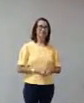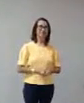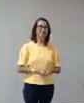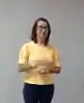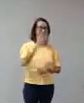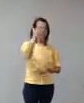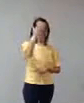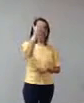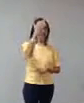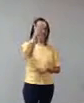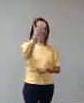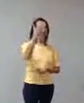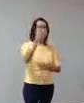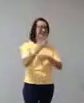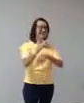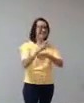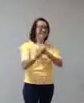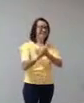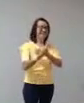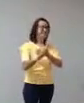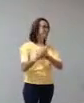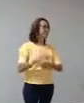Obrigada pela atenção, pessoal. Obrigada